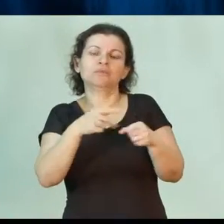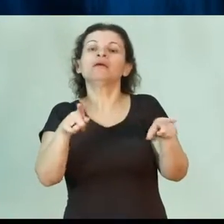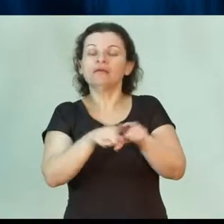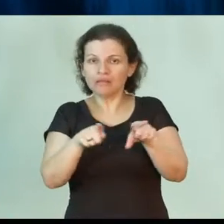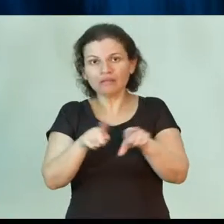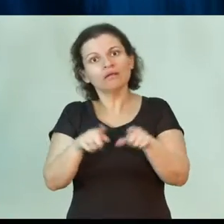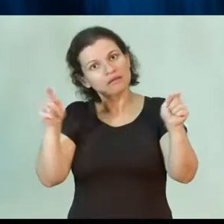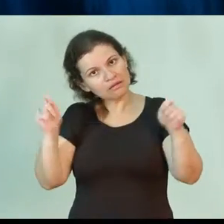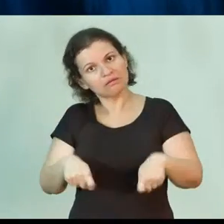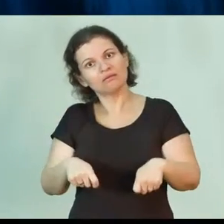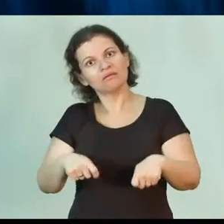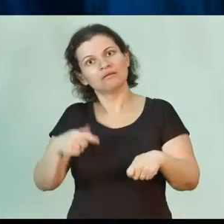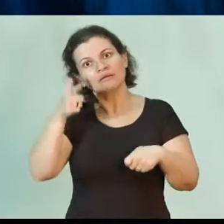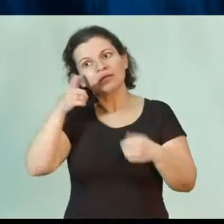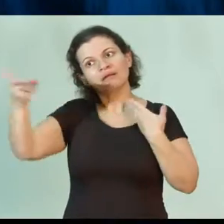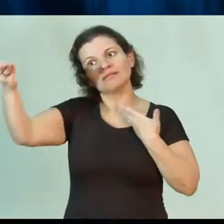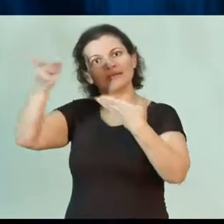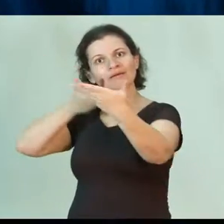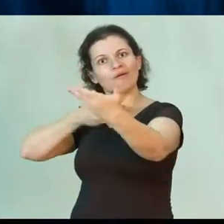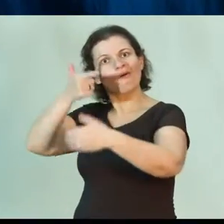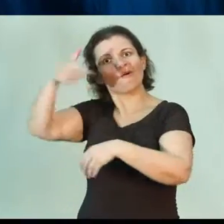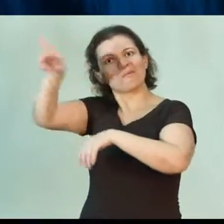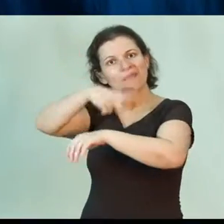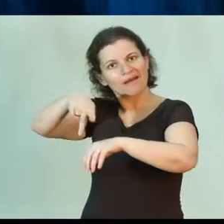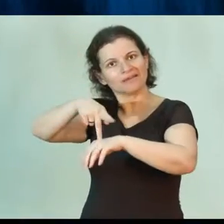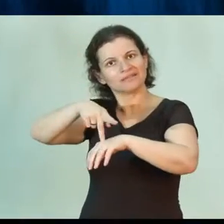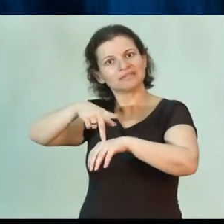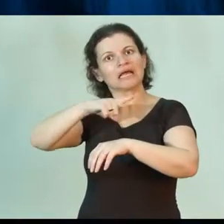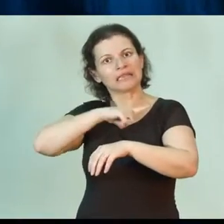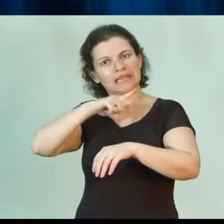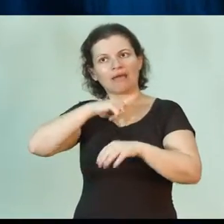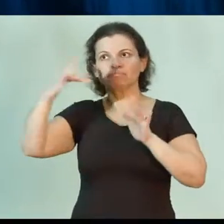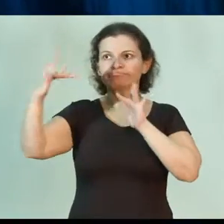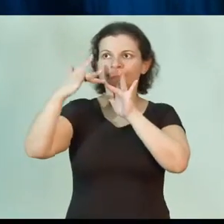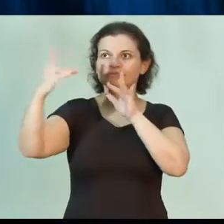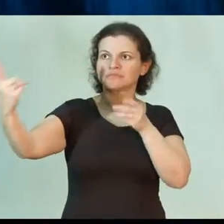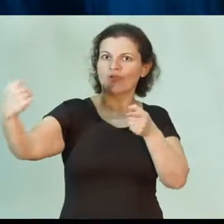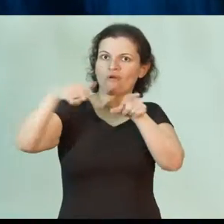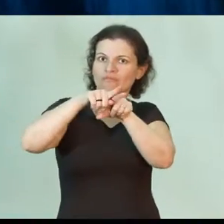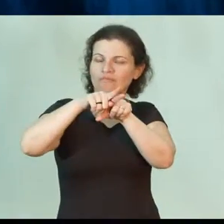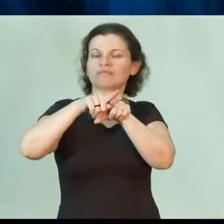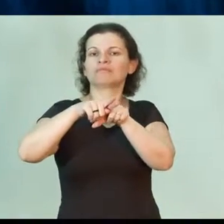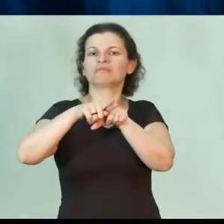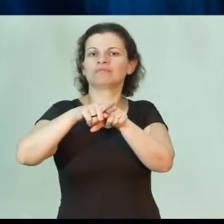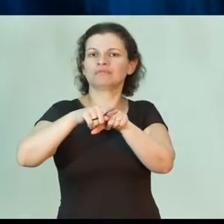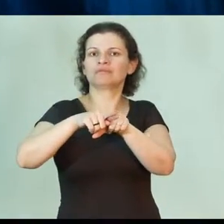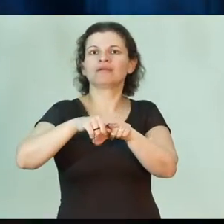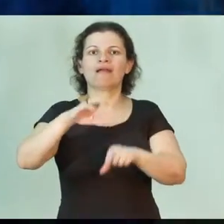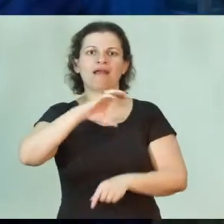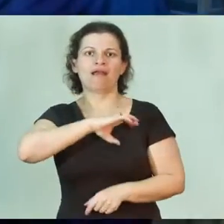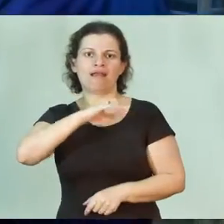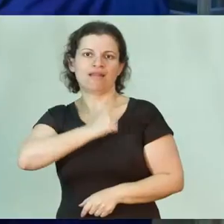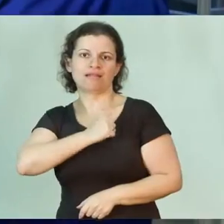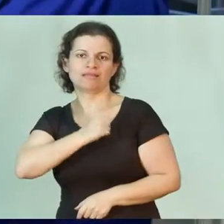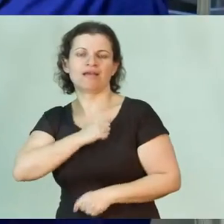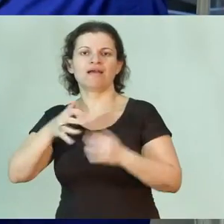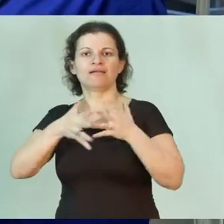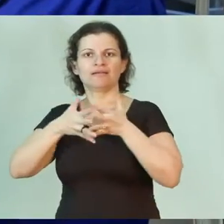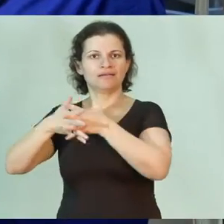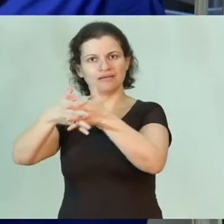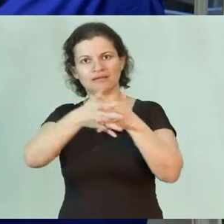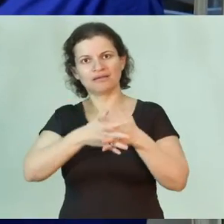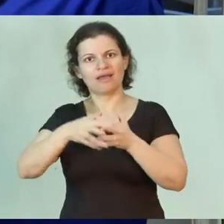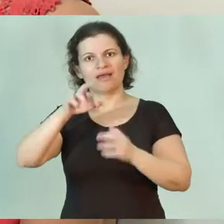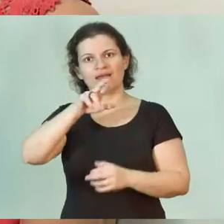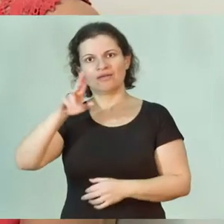também de intercâmbio com outros países com os quais nós temos convênio, como Canadá, Estados Unidos, Reino